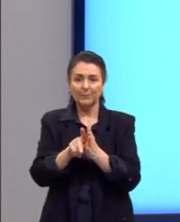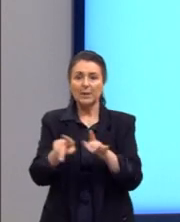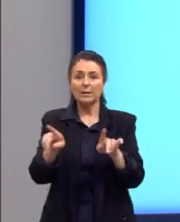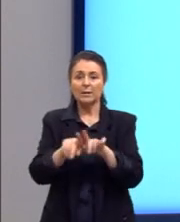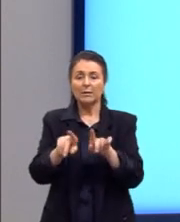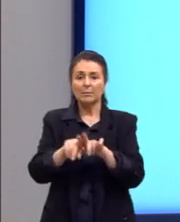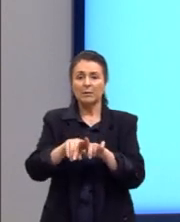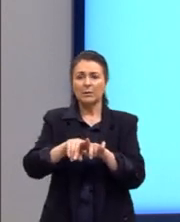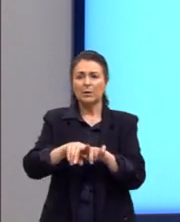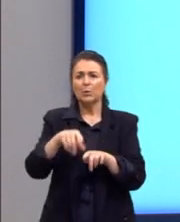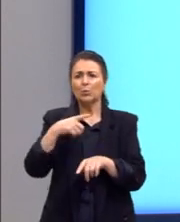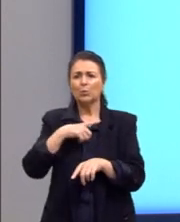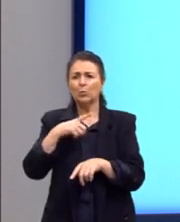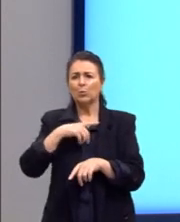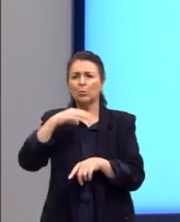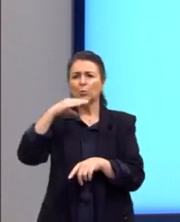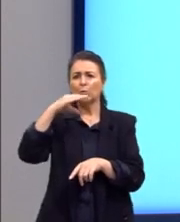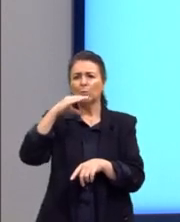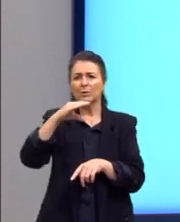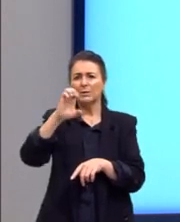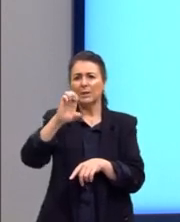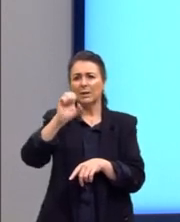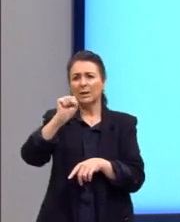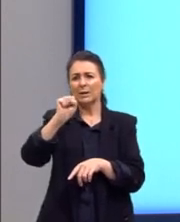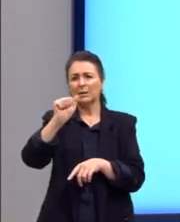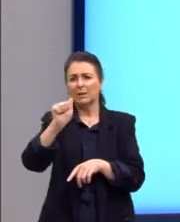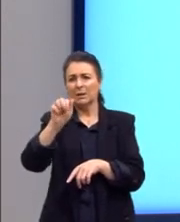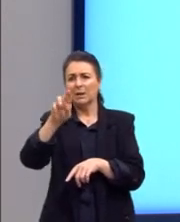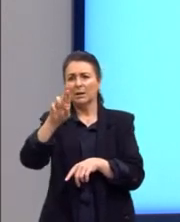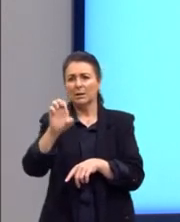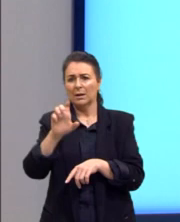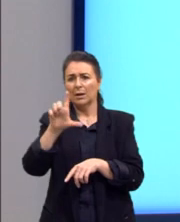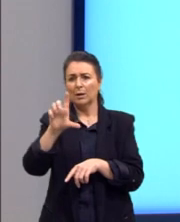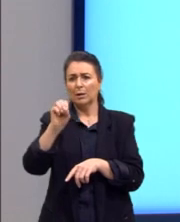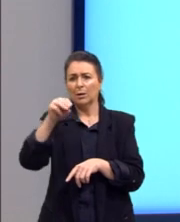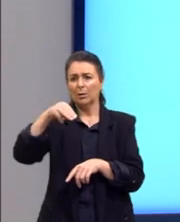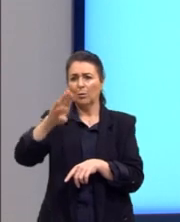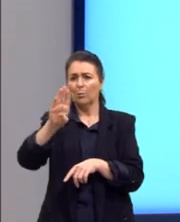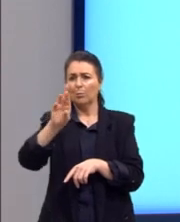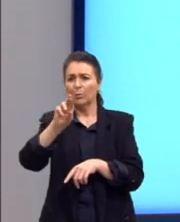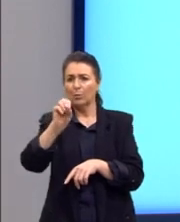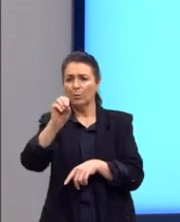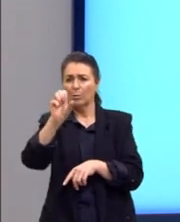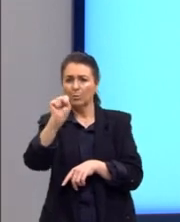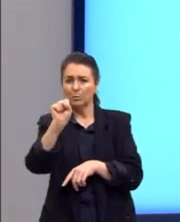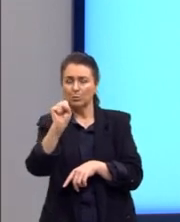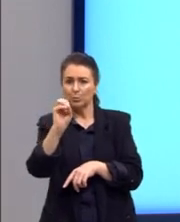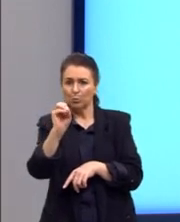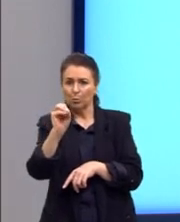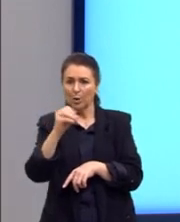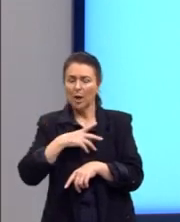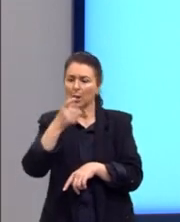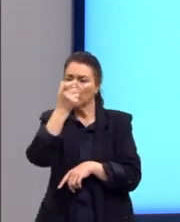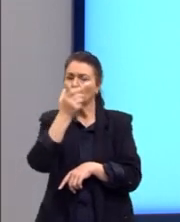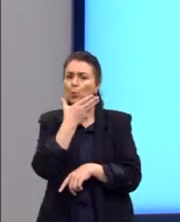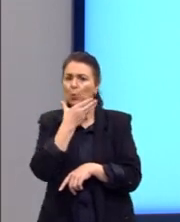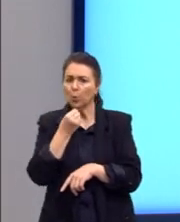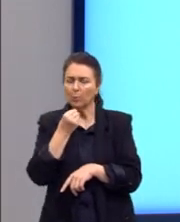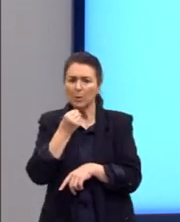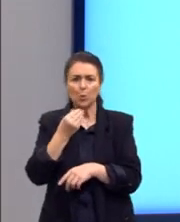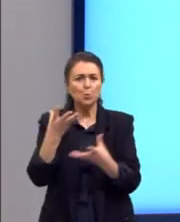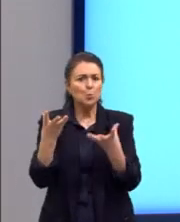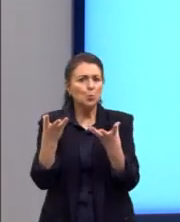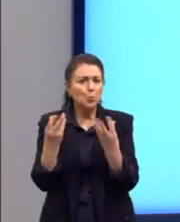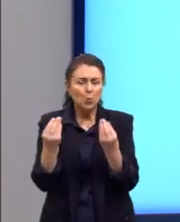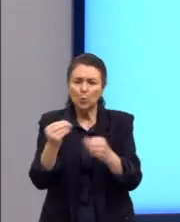César Lombroso, que é considerado o pai da criminologia atual. E ele era extremamente racista. Foi muito importante